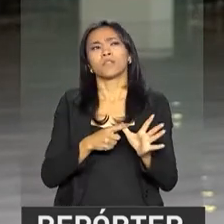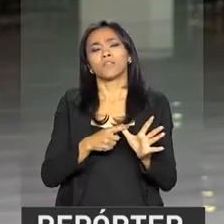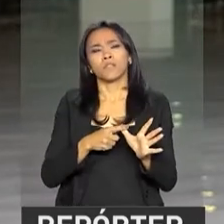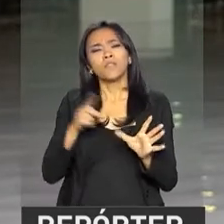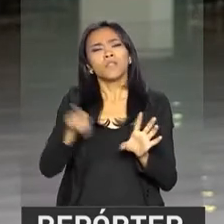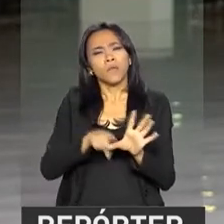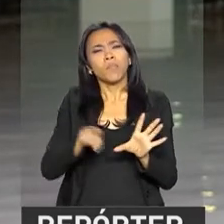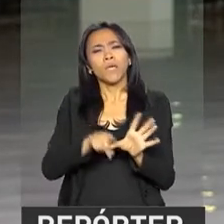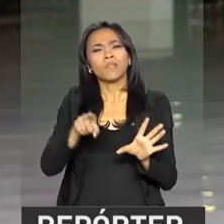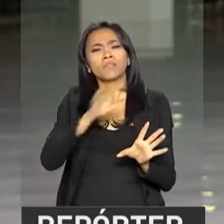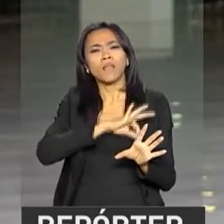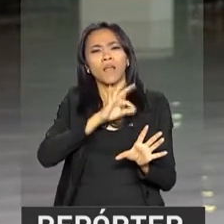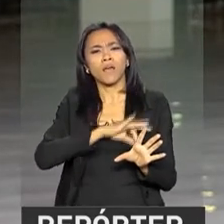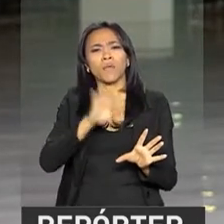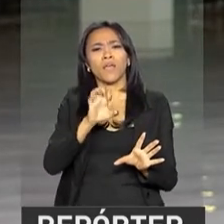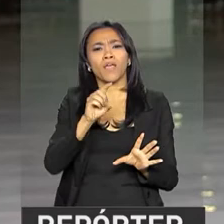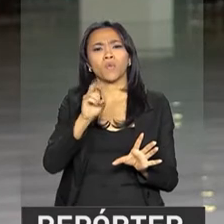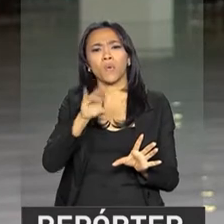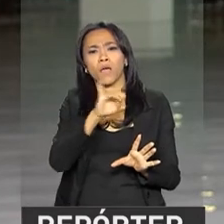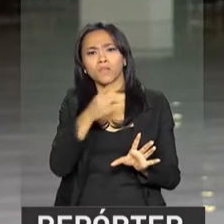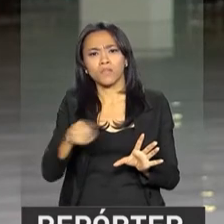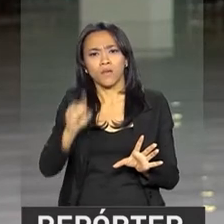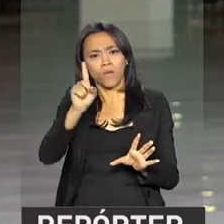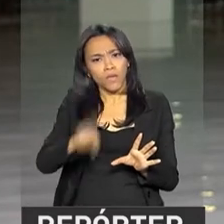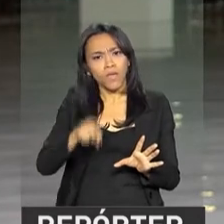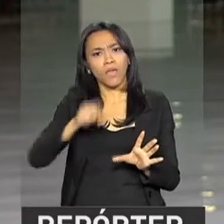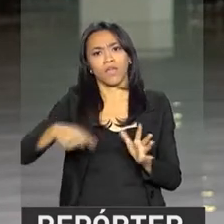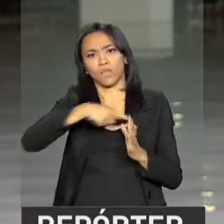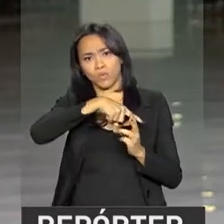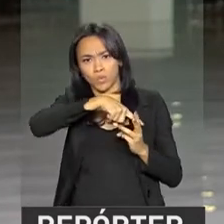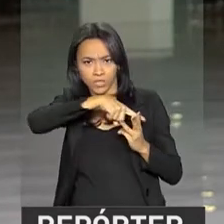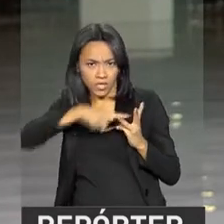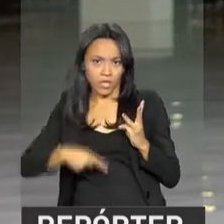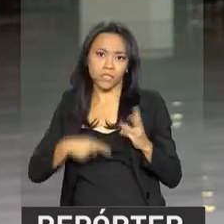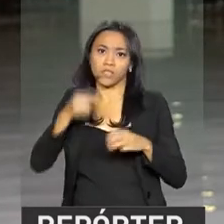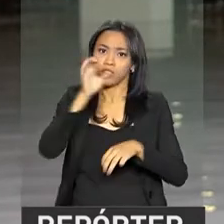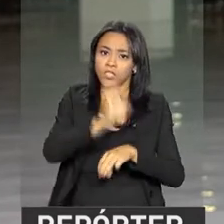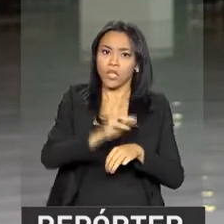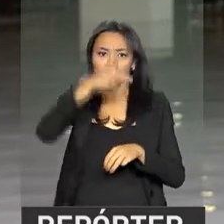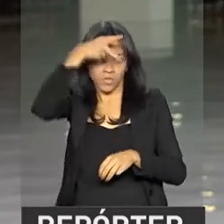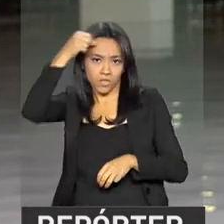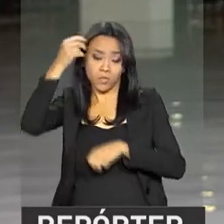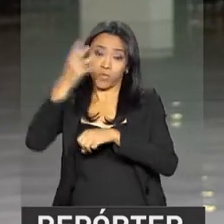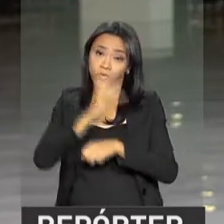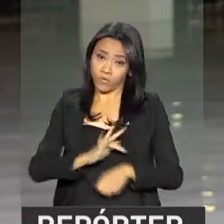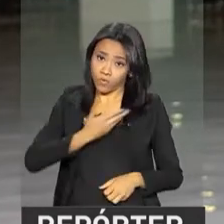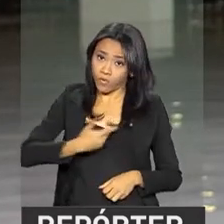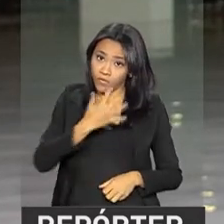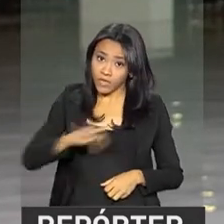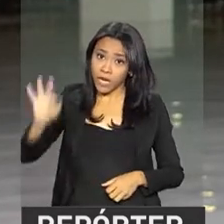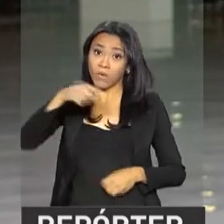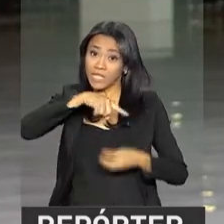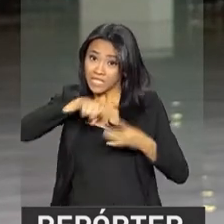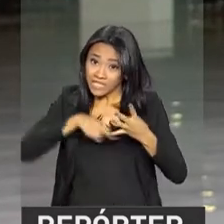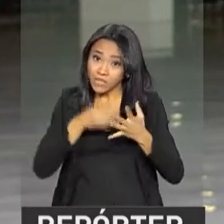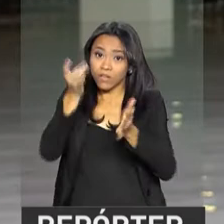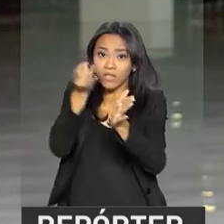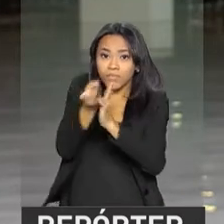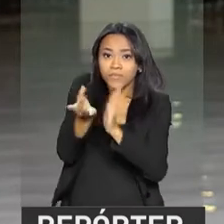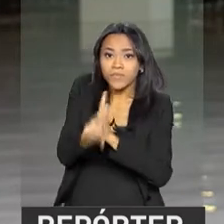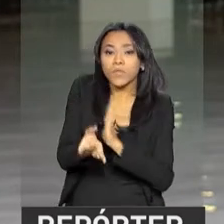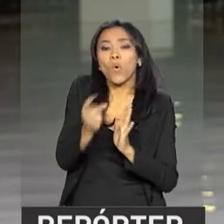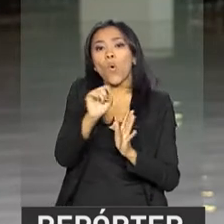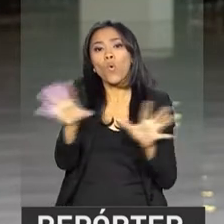salário e educação, que é partilhado entre os três entes. Então, todos esses impostos seriam extintos ou então